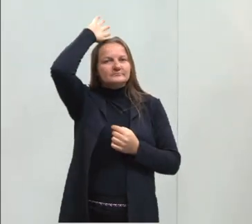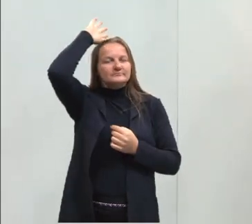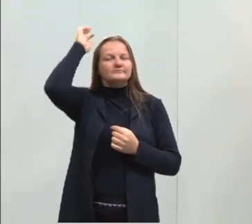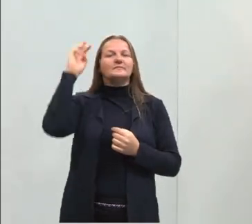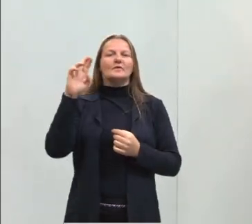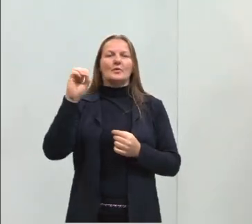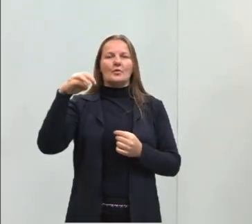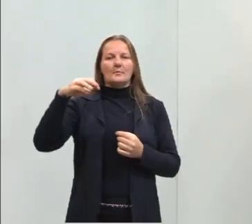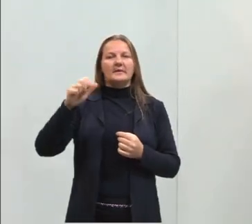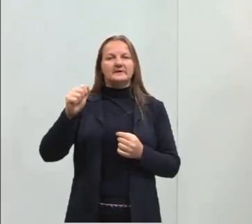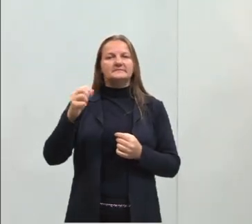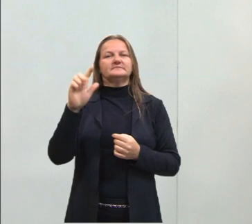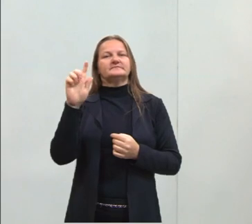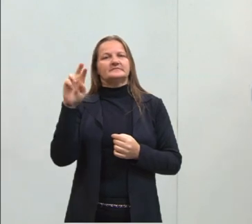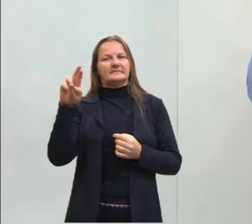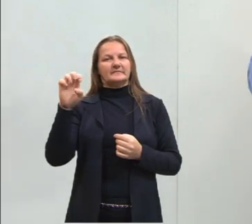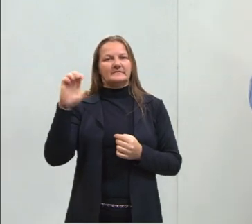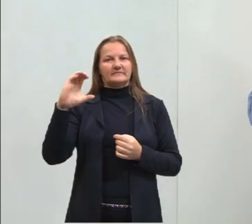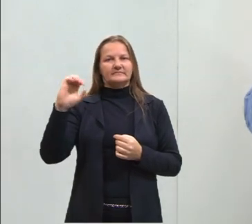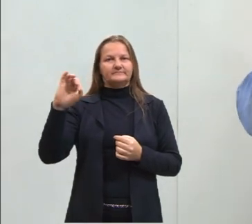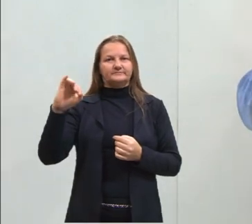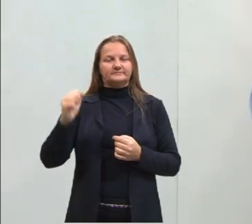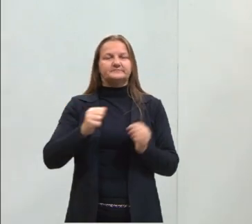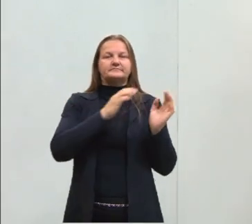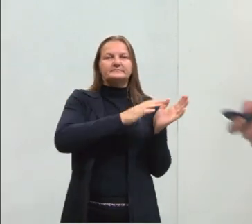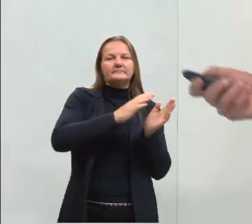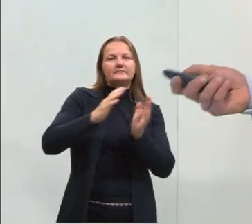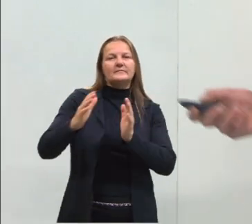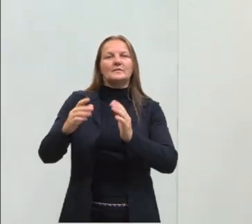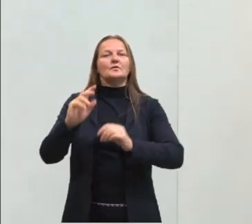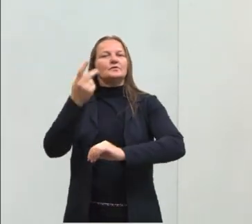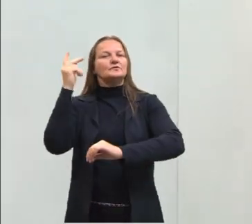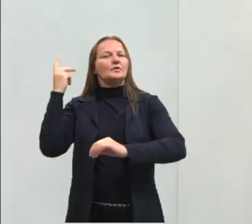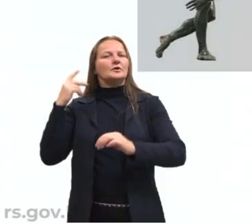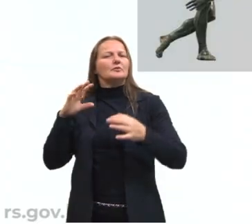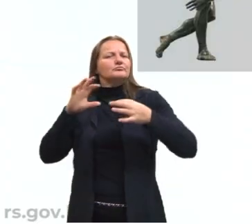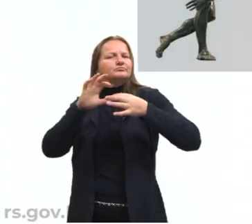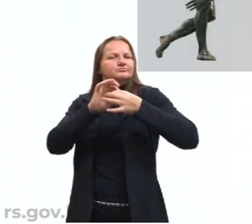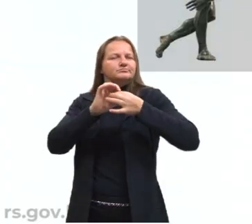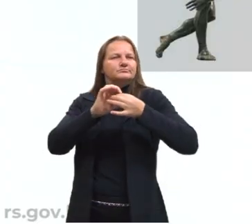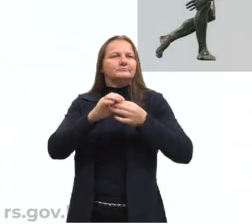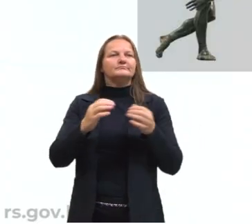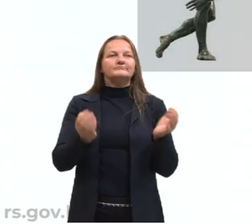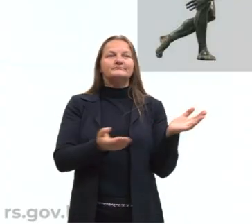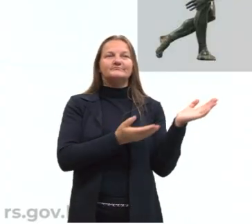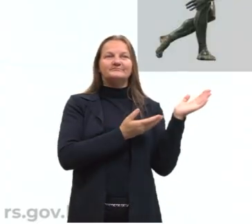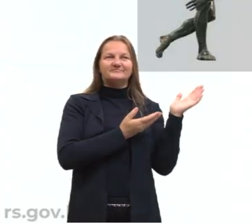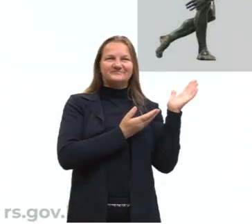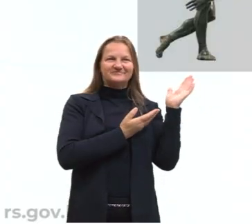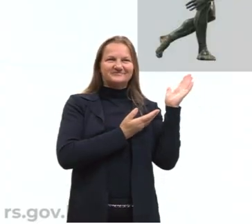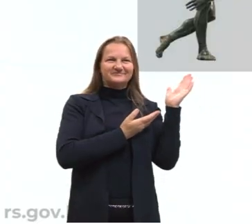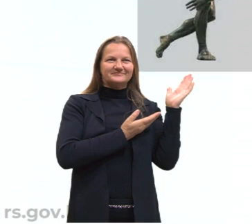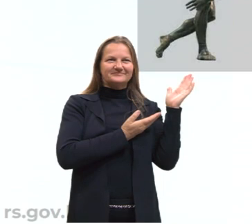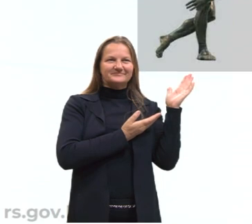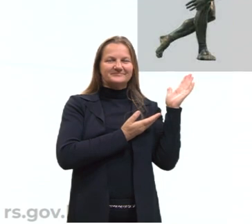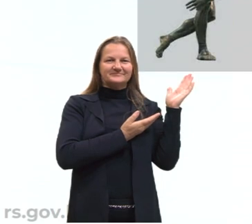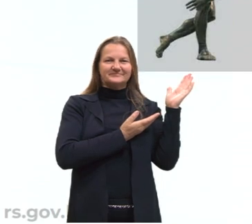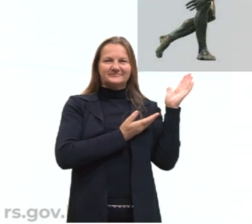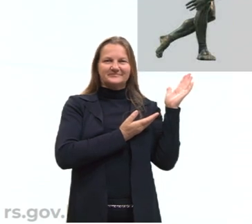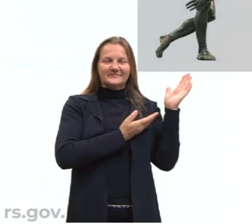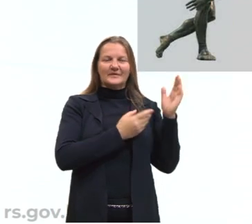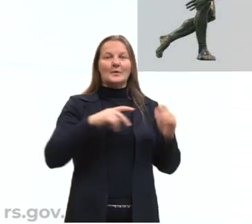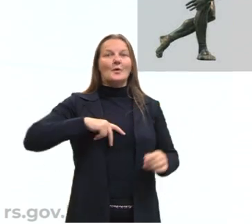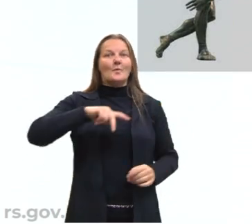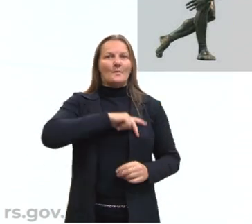período da história que praticamente se funde. Para iniciar aqui, vale lembrar que o